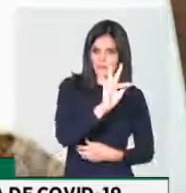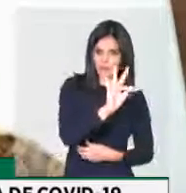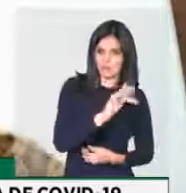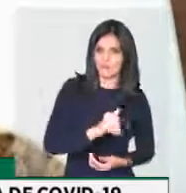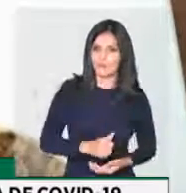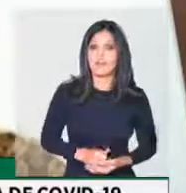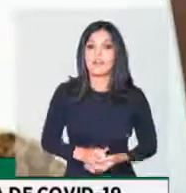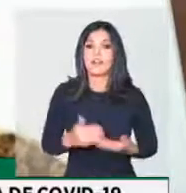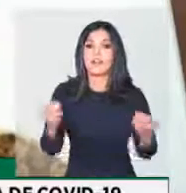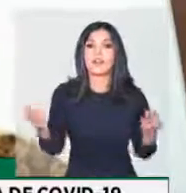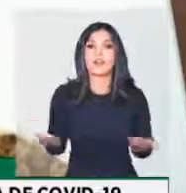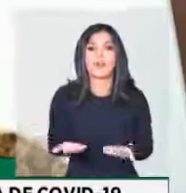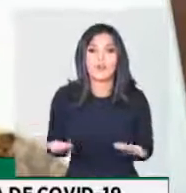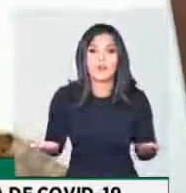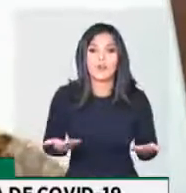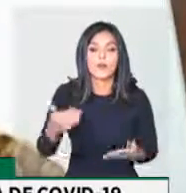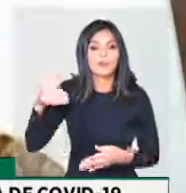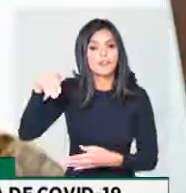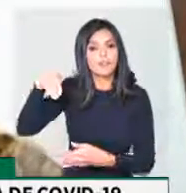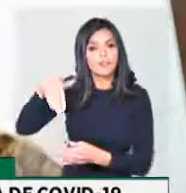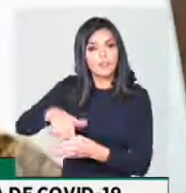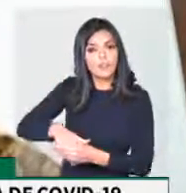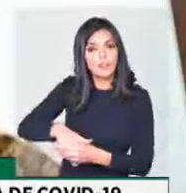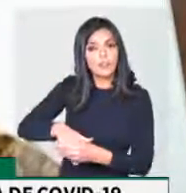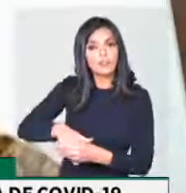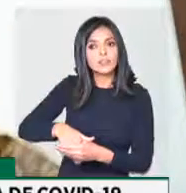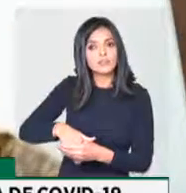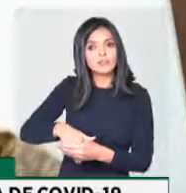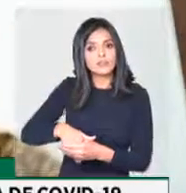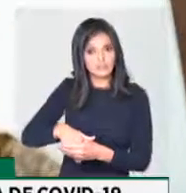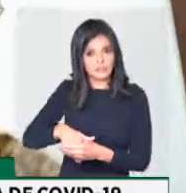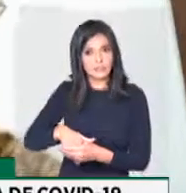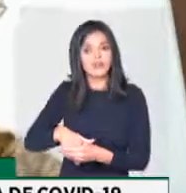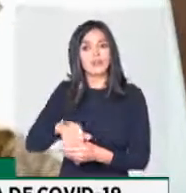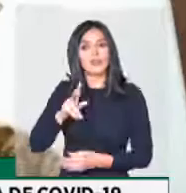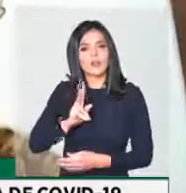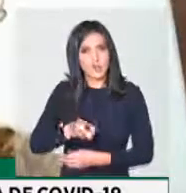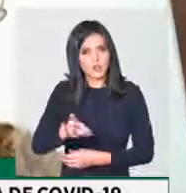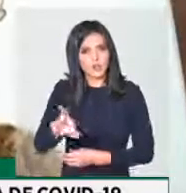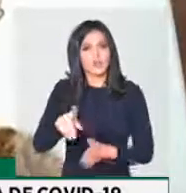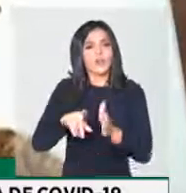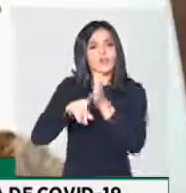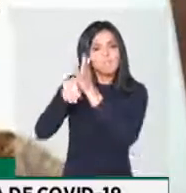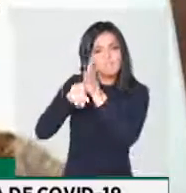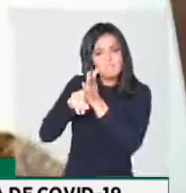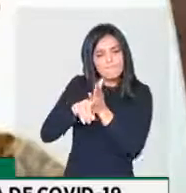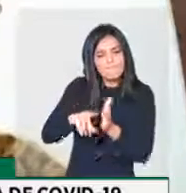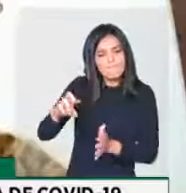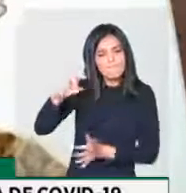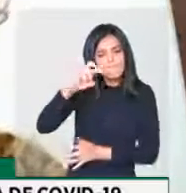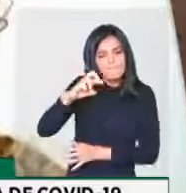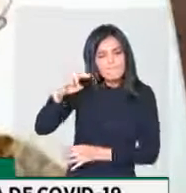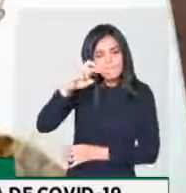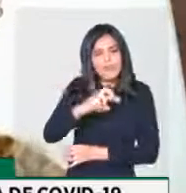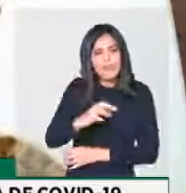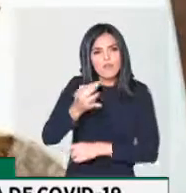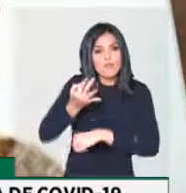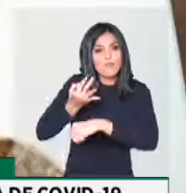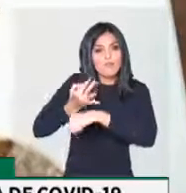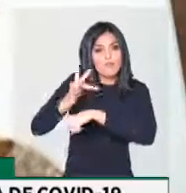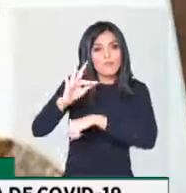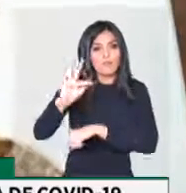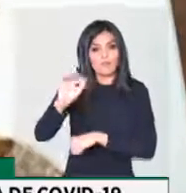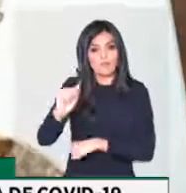nesse momento vota a manutenção do inquérito das fake news. Este é um importante momento